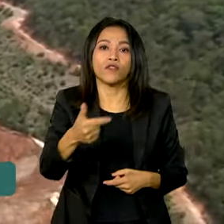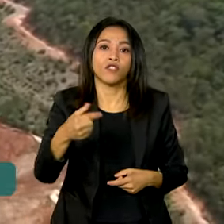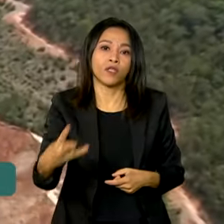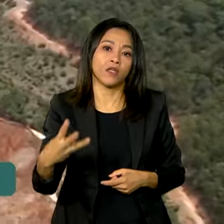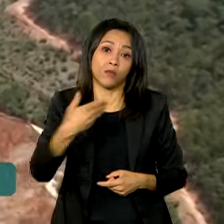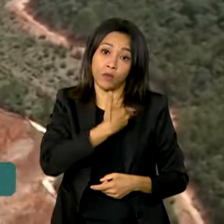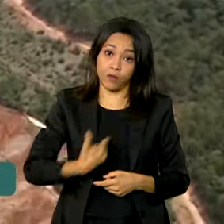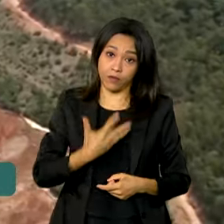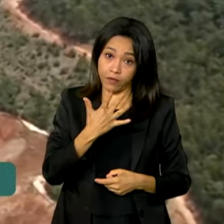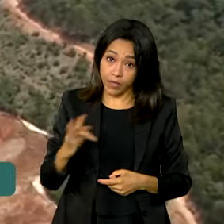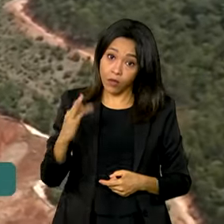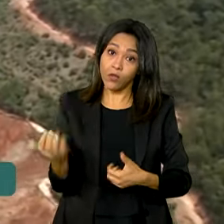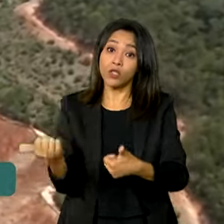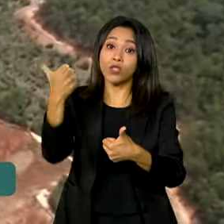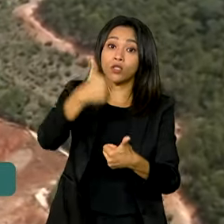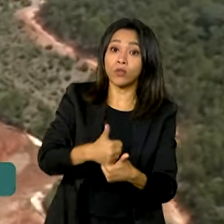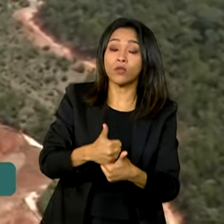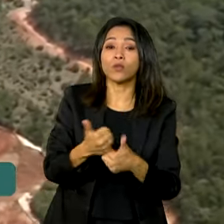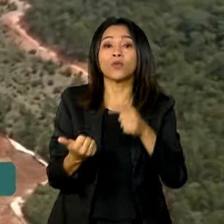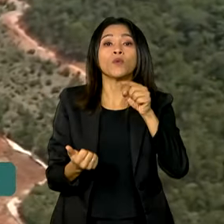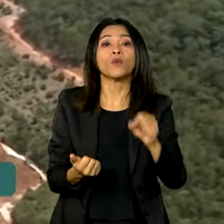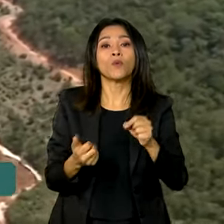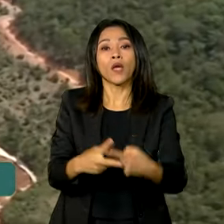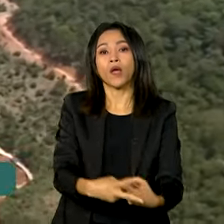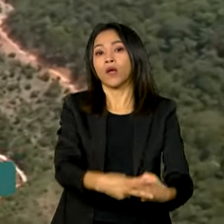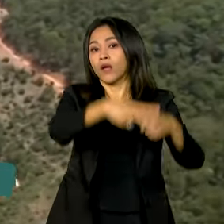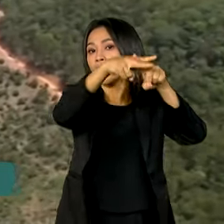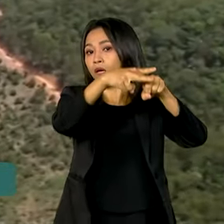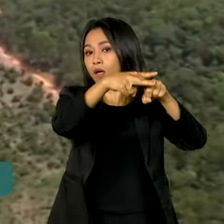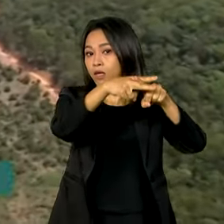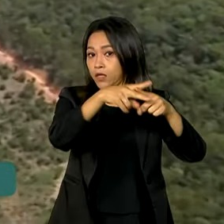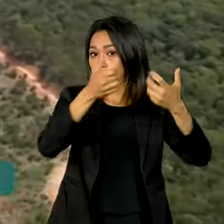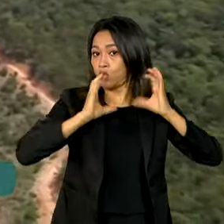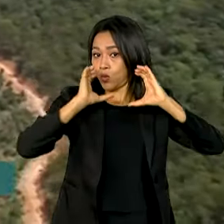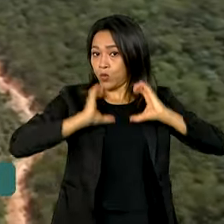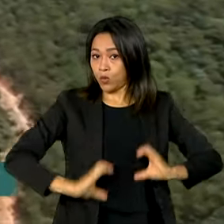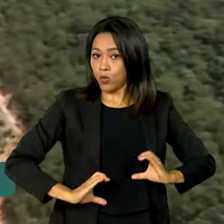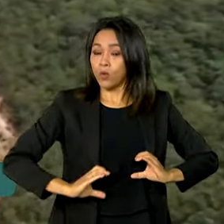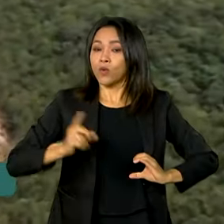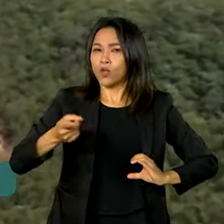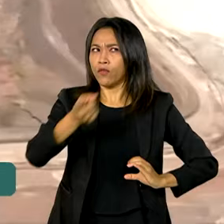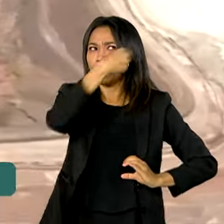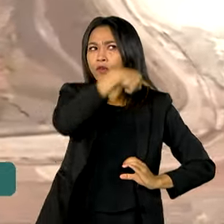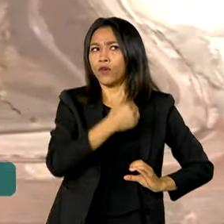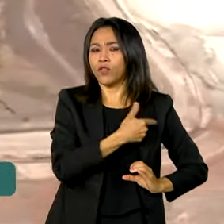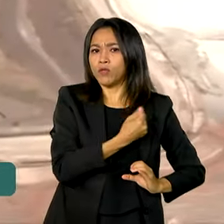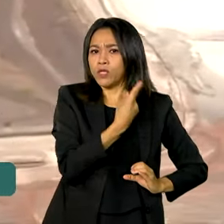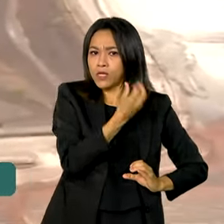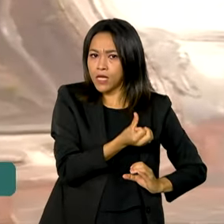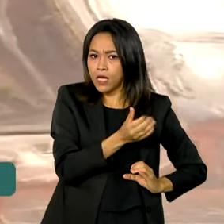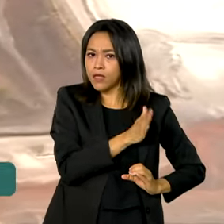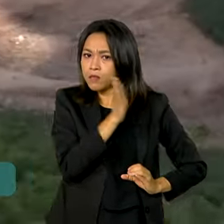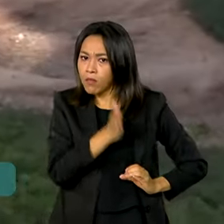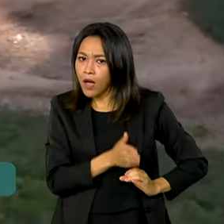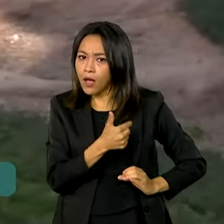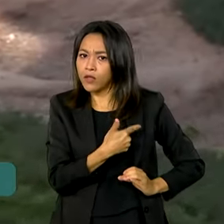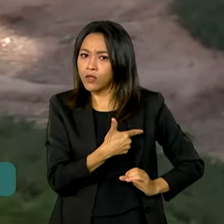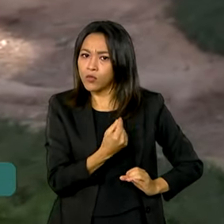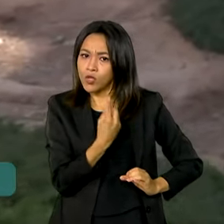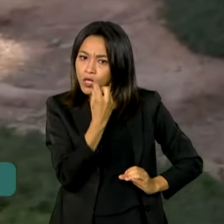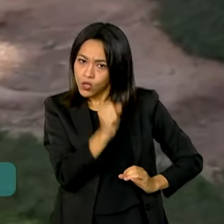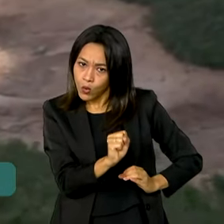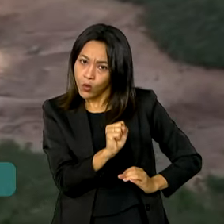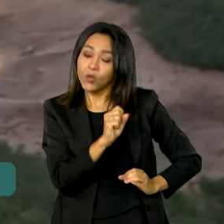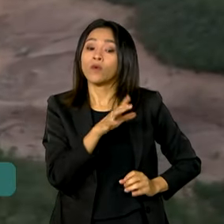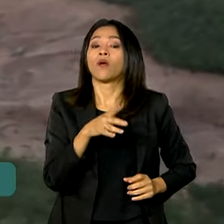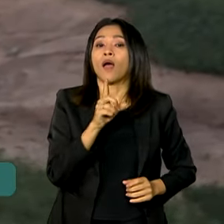federal, e substitui os termos de ajustamento de conduta firmados em 2016 e 2018. São R